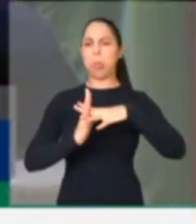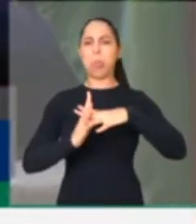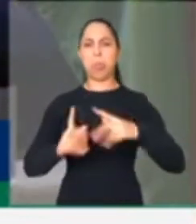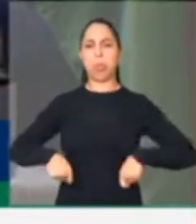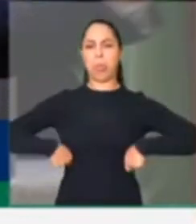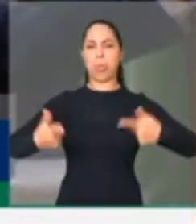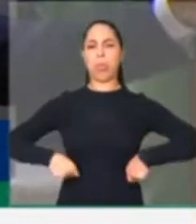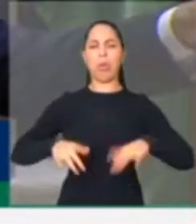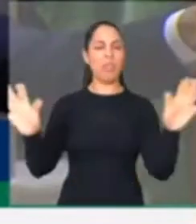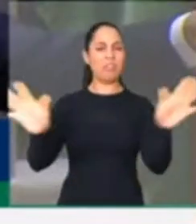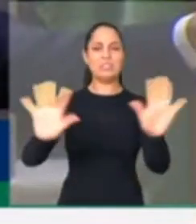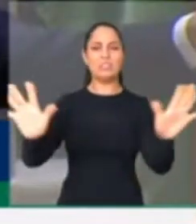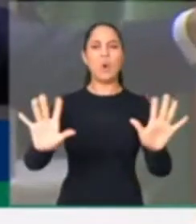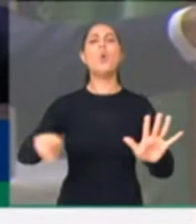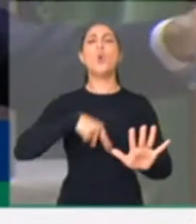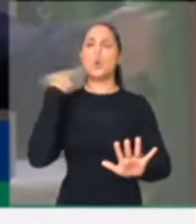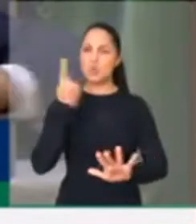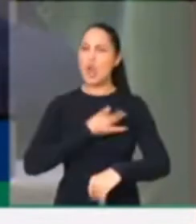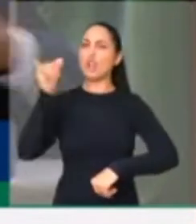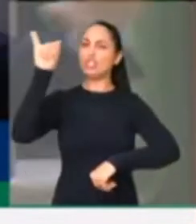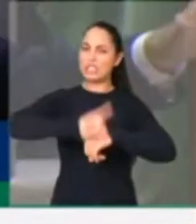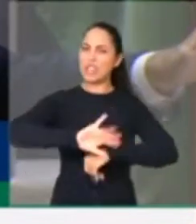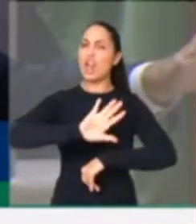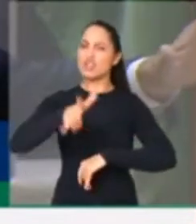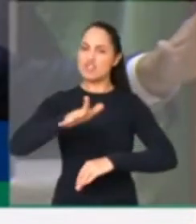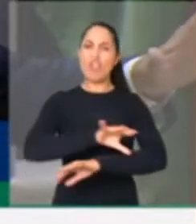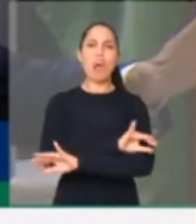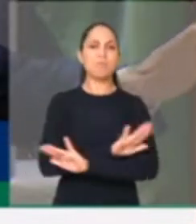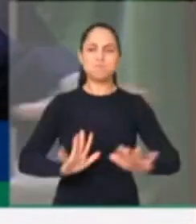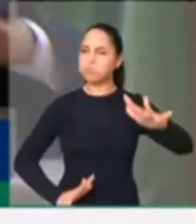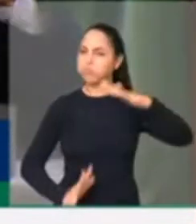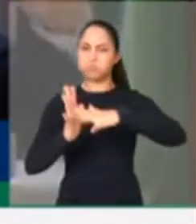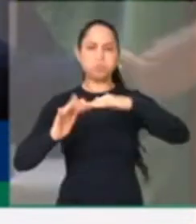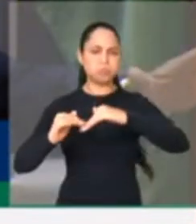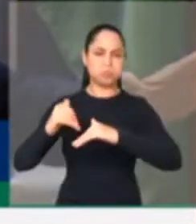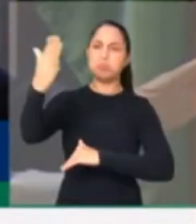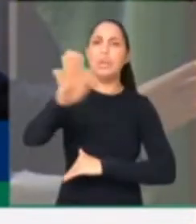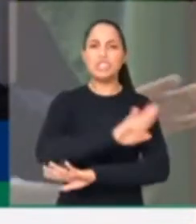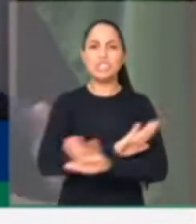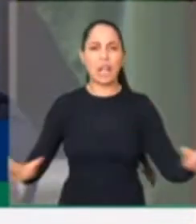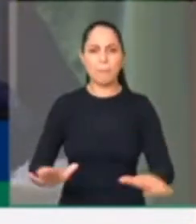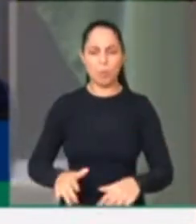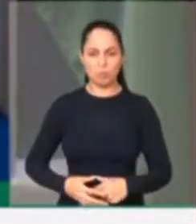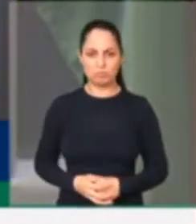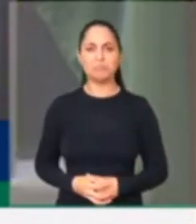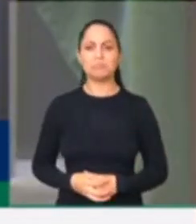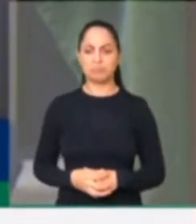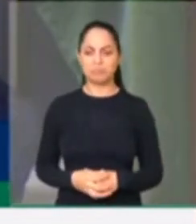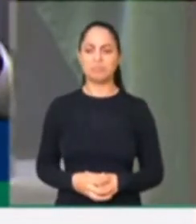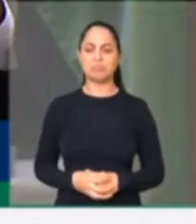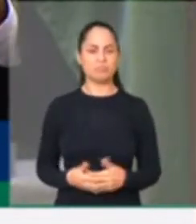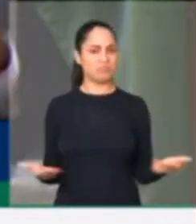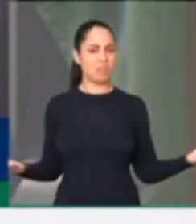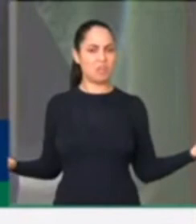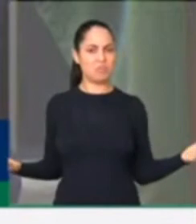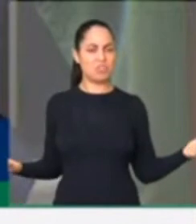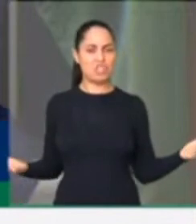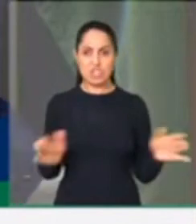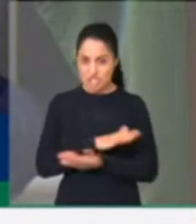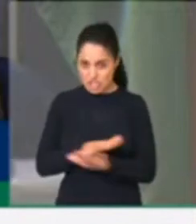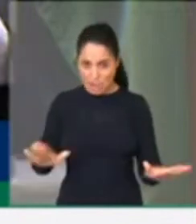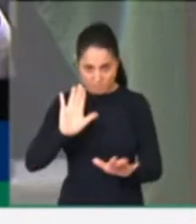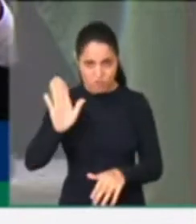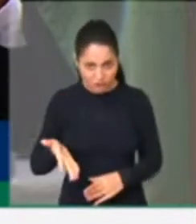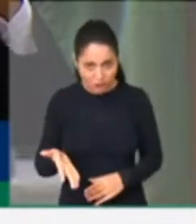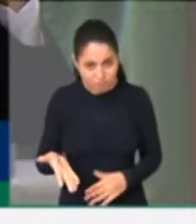Centrão já arrebentou o teto, furou o teto, acabou com isso. Então, olha, já que acabaram,